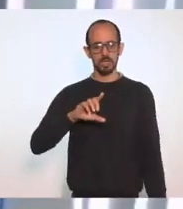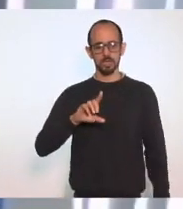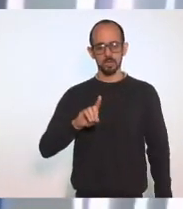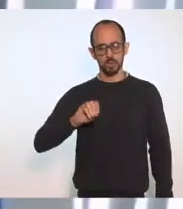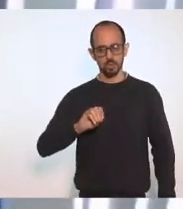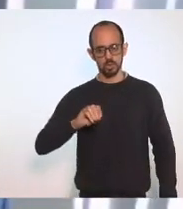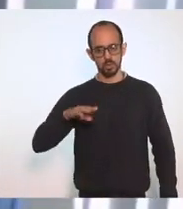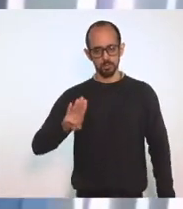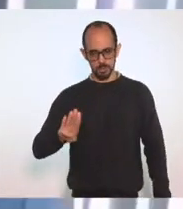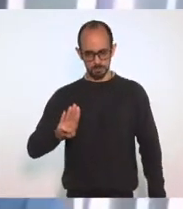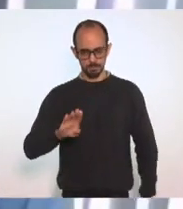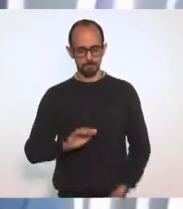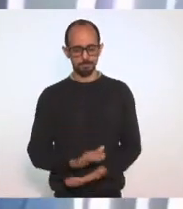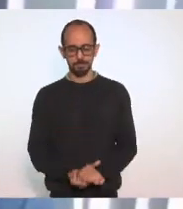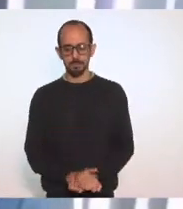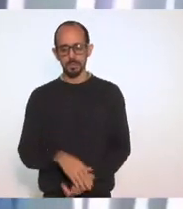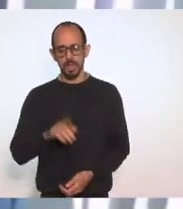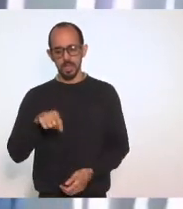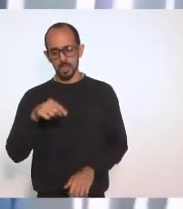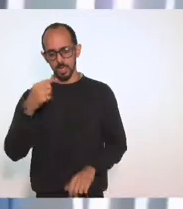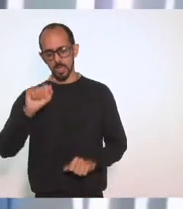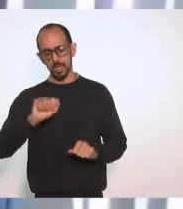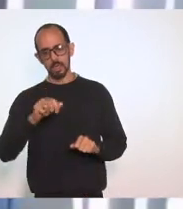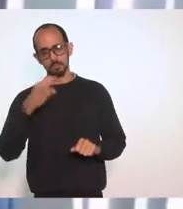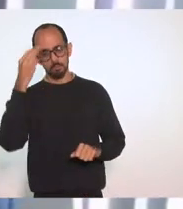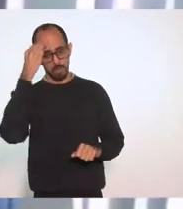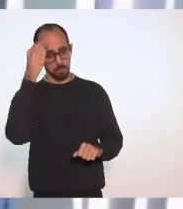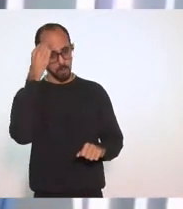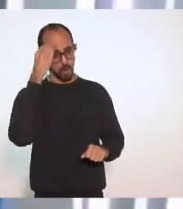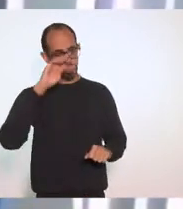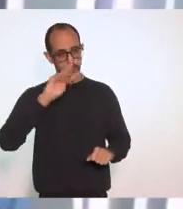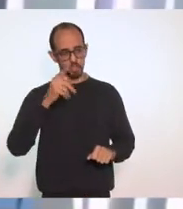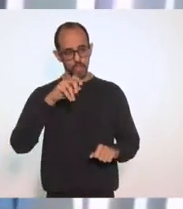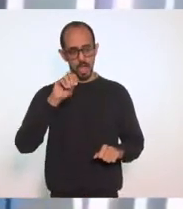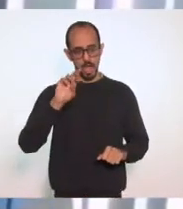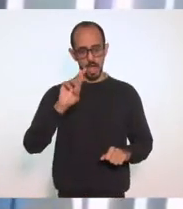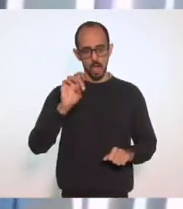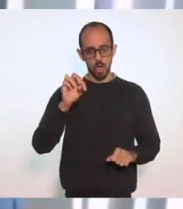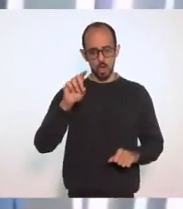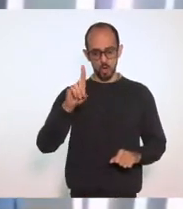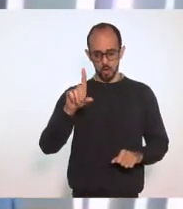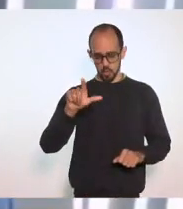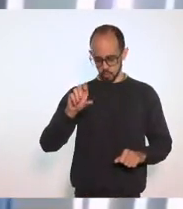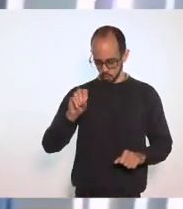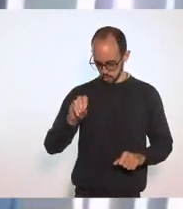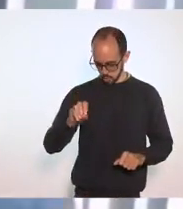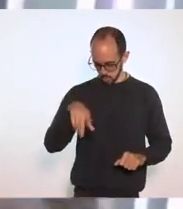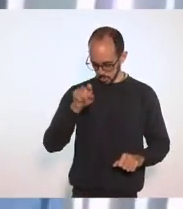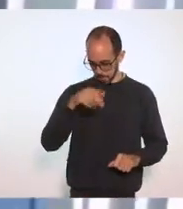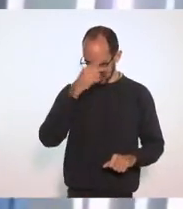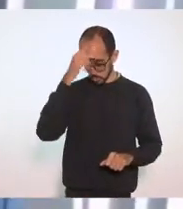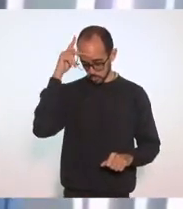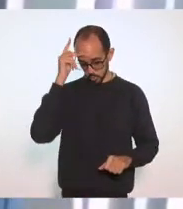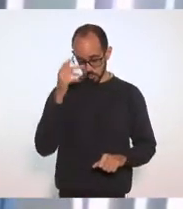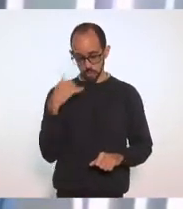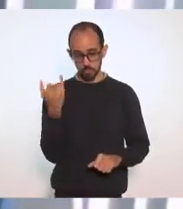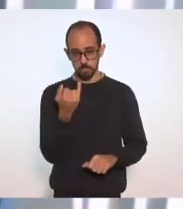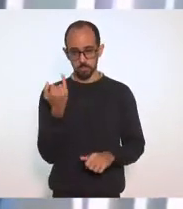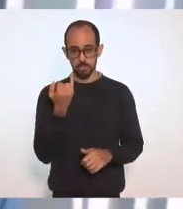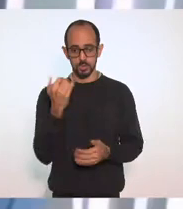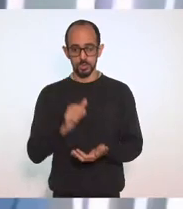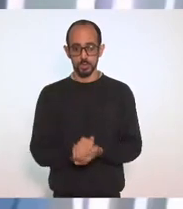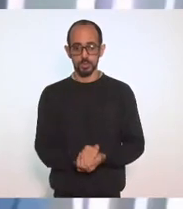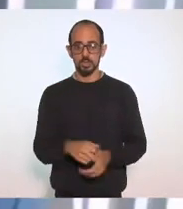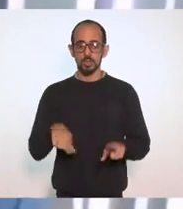também fazer aqui esse registro em memória de Haroldo Lima, um grande homem público do Brasil e uma homenagem especial também ao